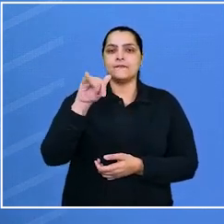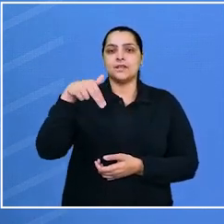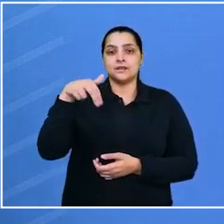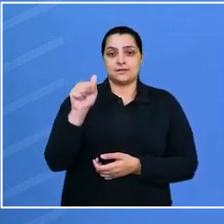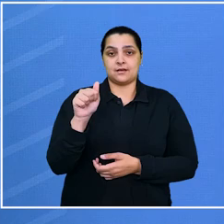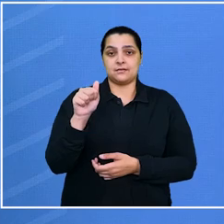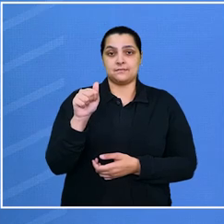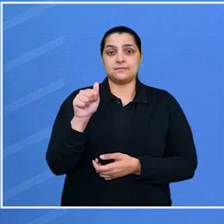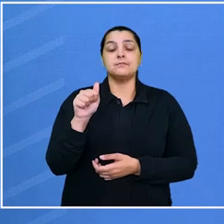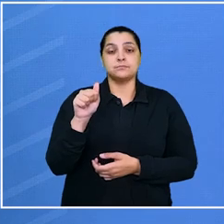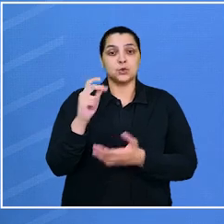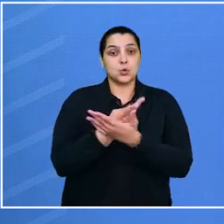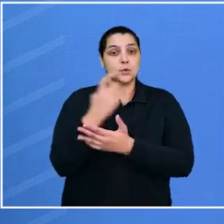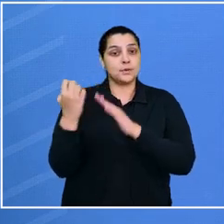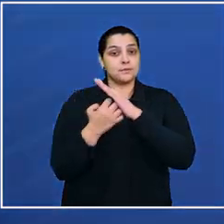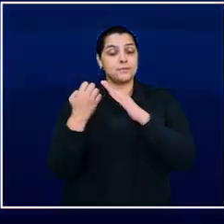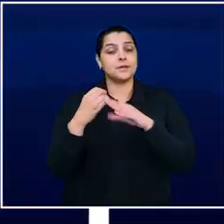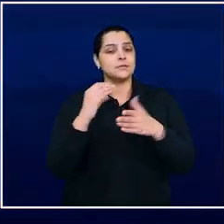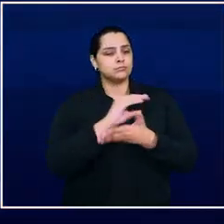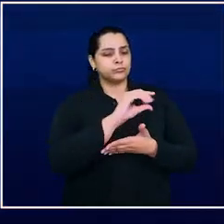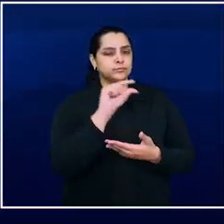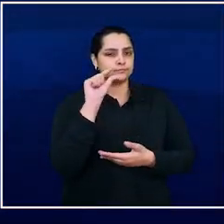ser indenizada. É daqui a pouco.